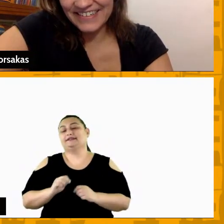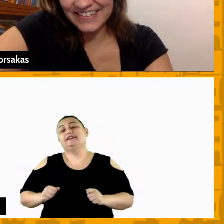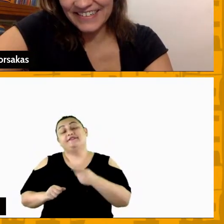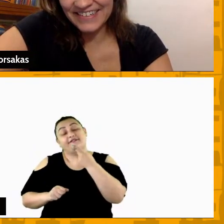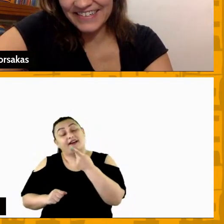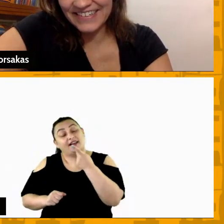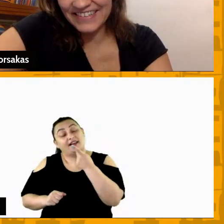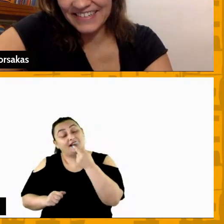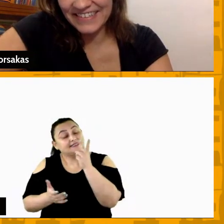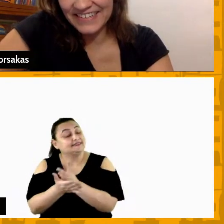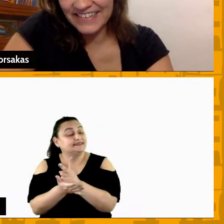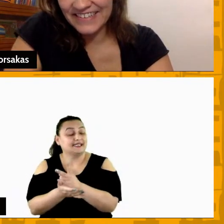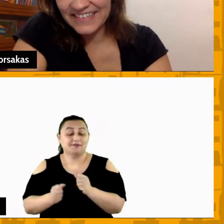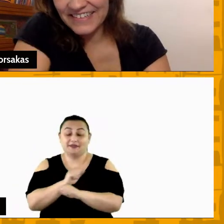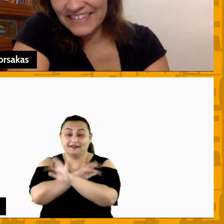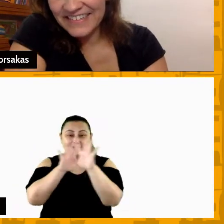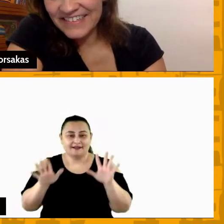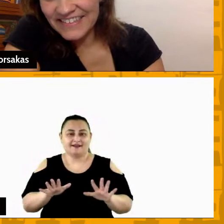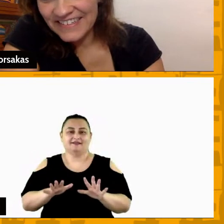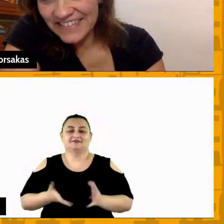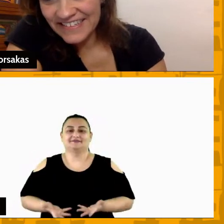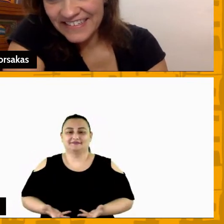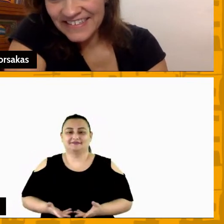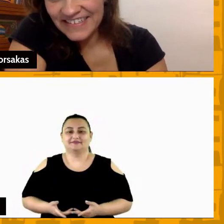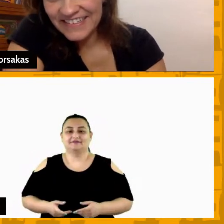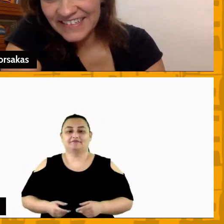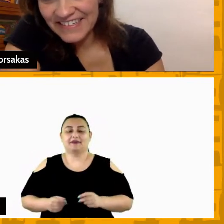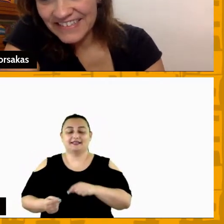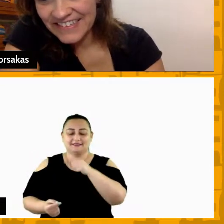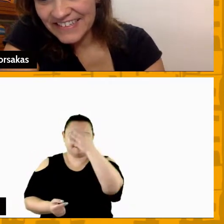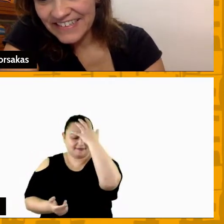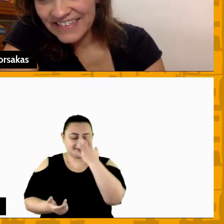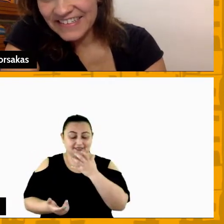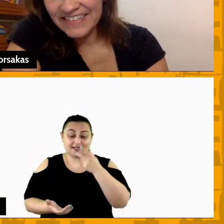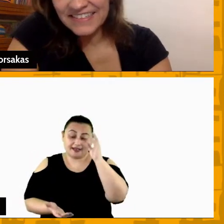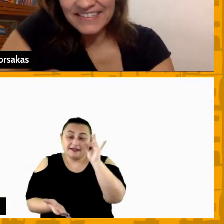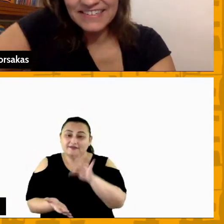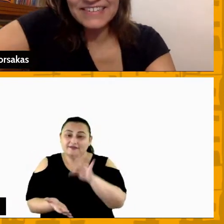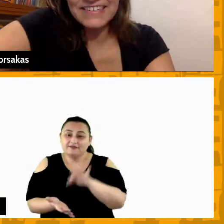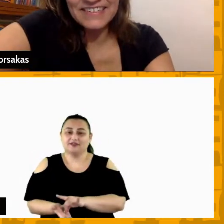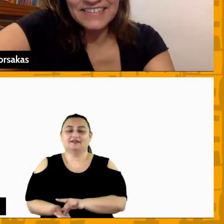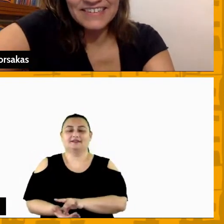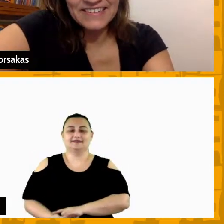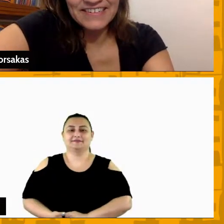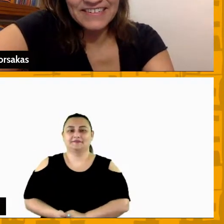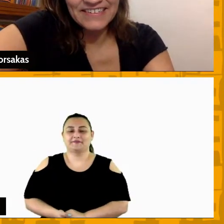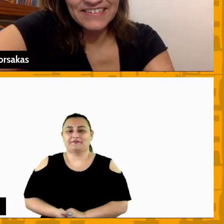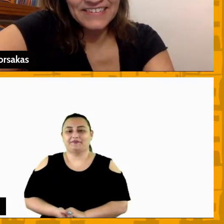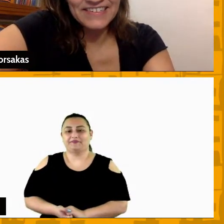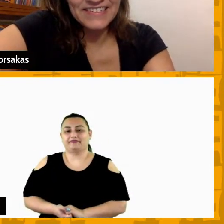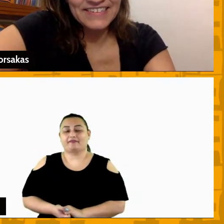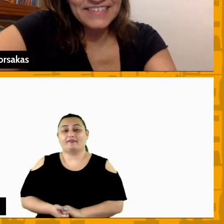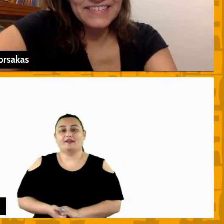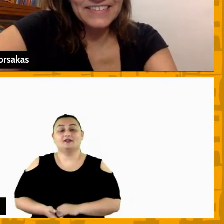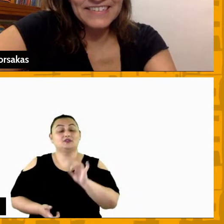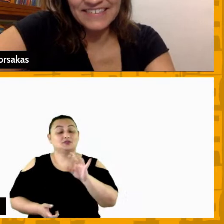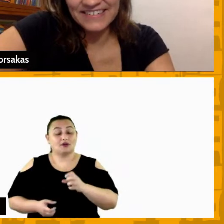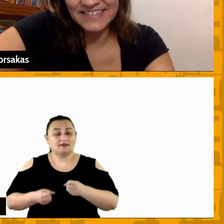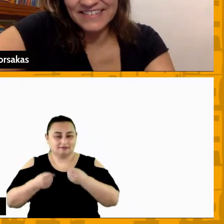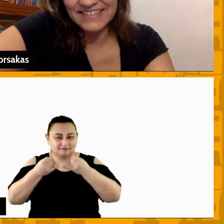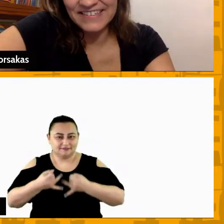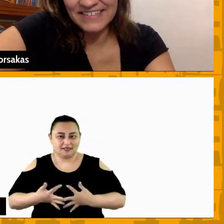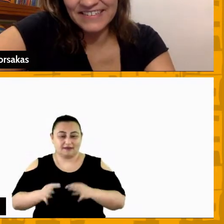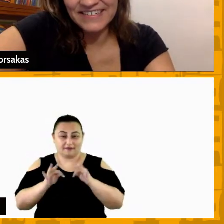falarmos o que tem que ser falado da forma mais honesta possível Paulo só completando assim